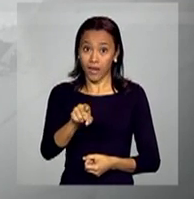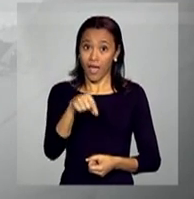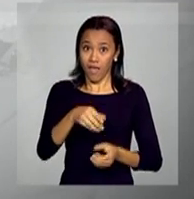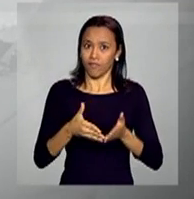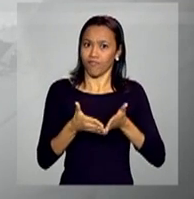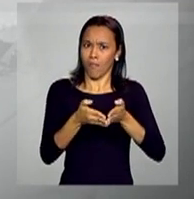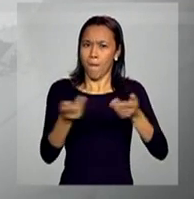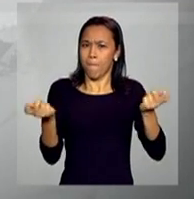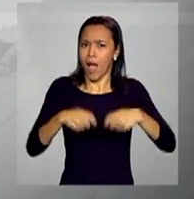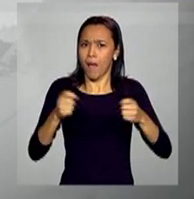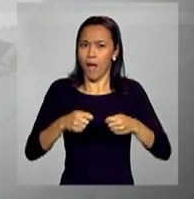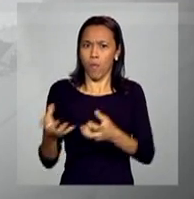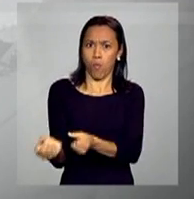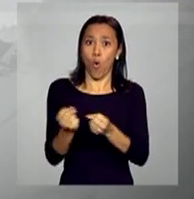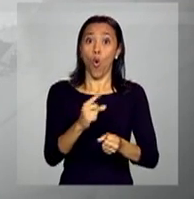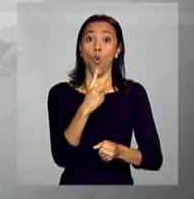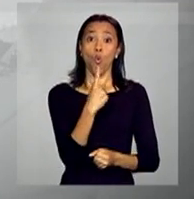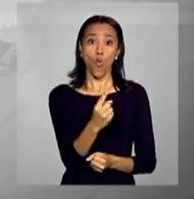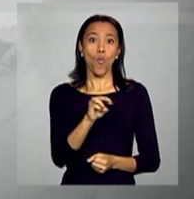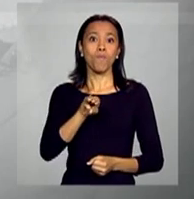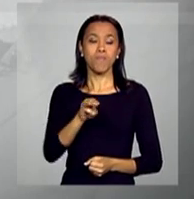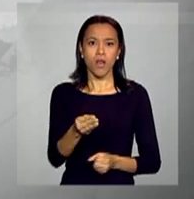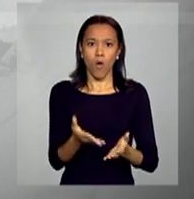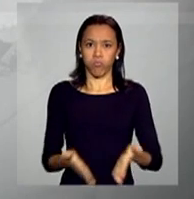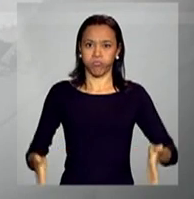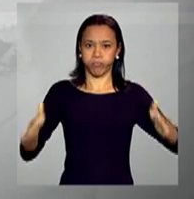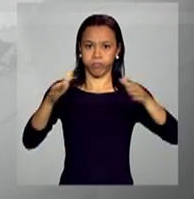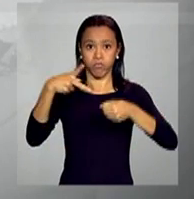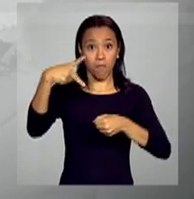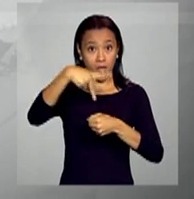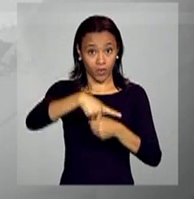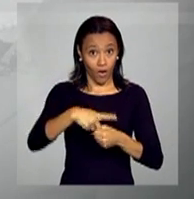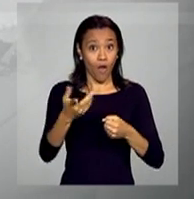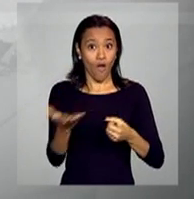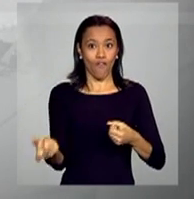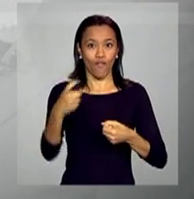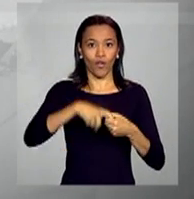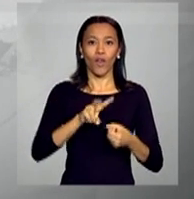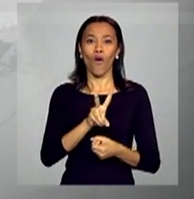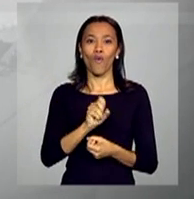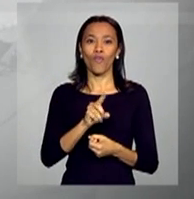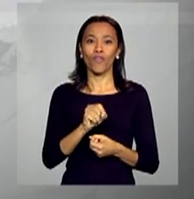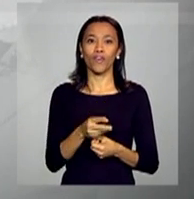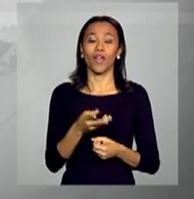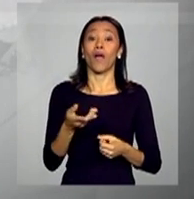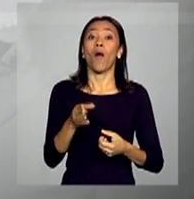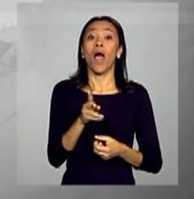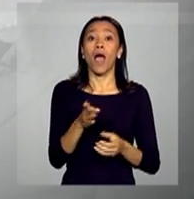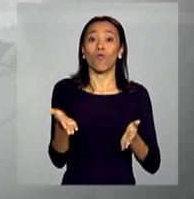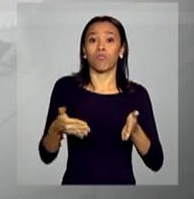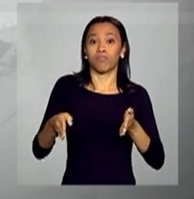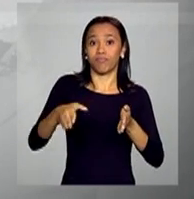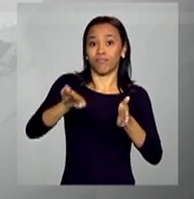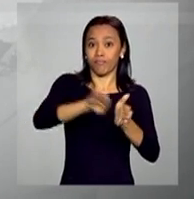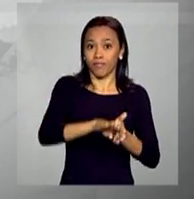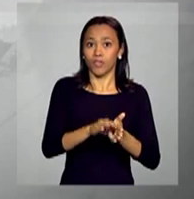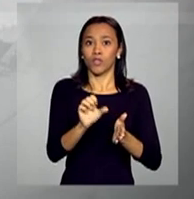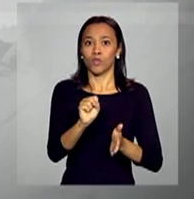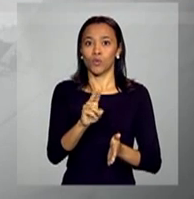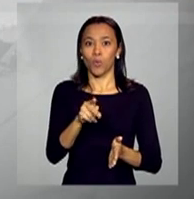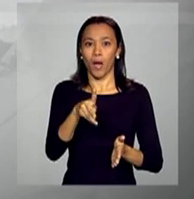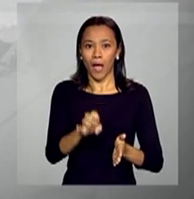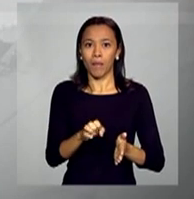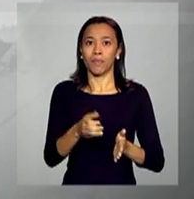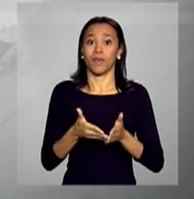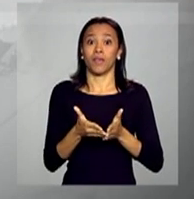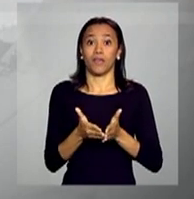capacidade para transportar um milhão de barris de petróleo. Vamos voltar ao vivo ao porto de Suape, em Ipojuca, Pernambuco.